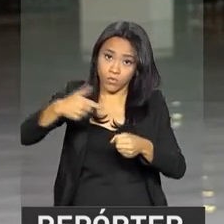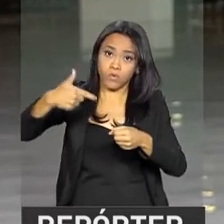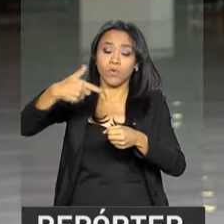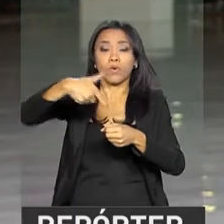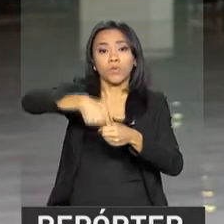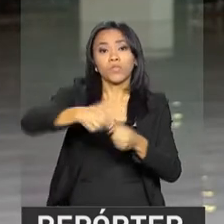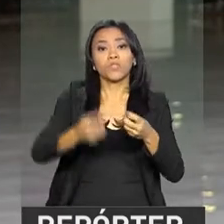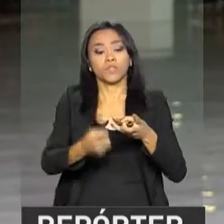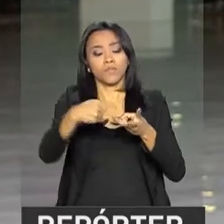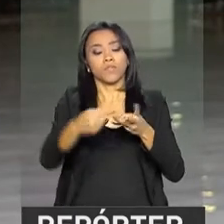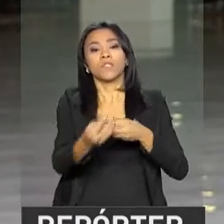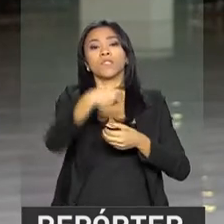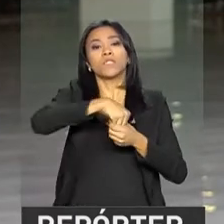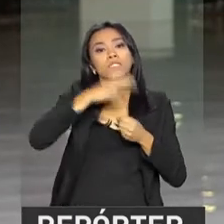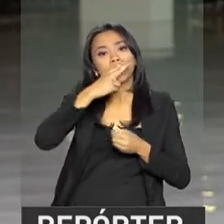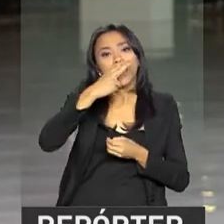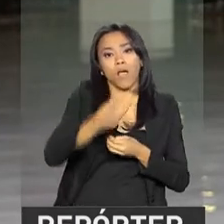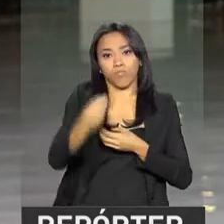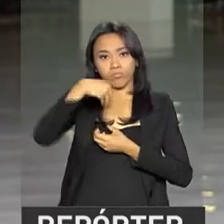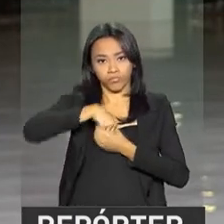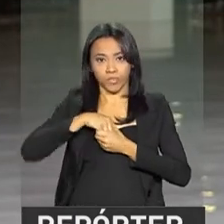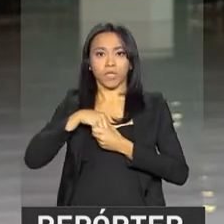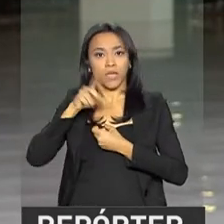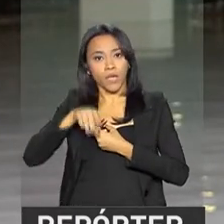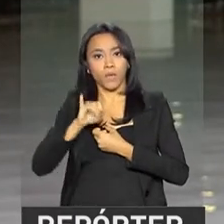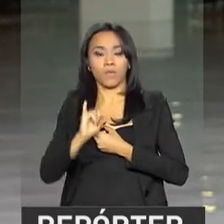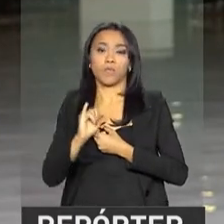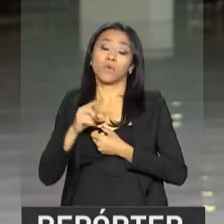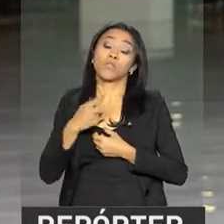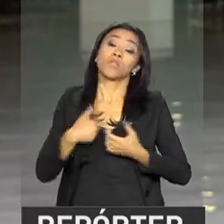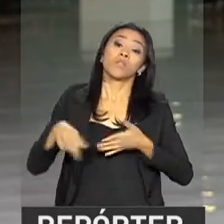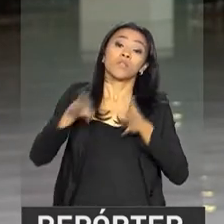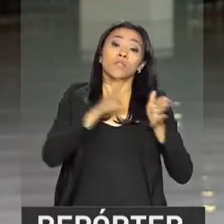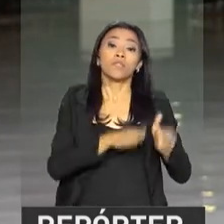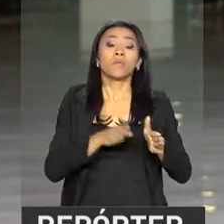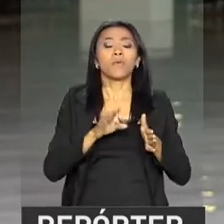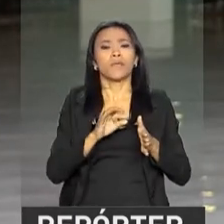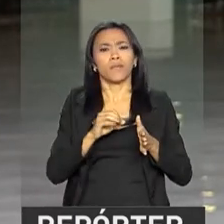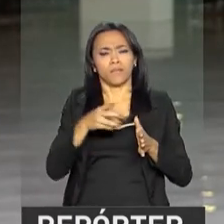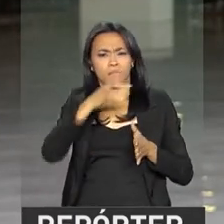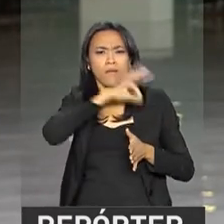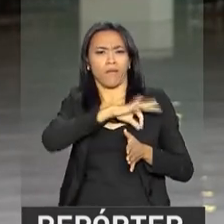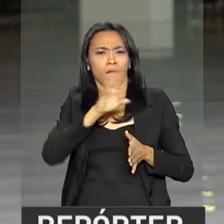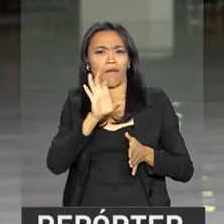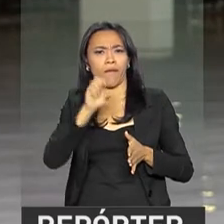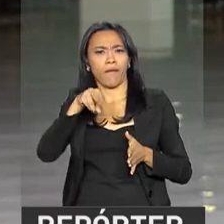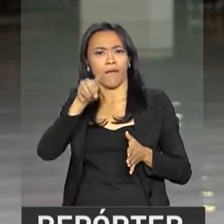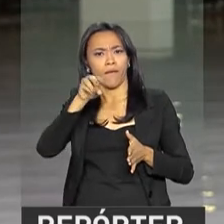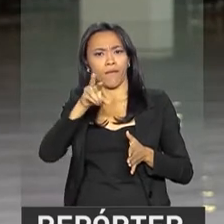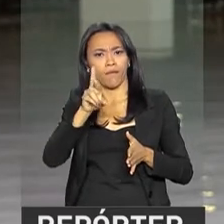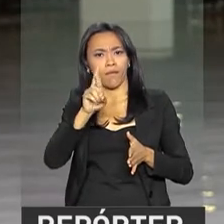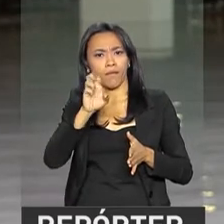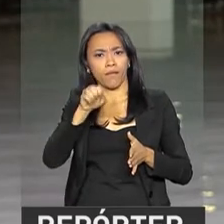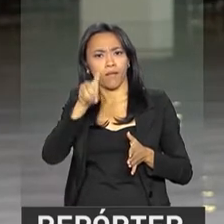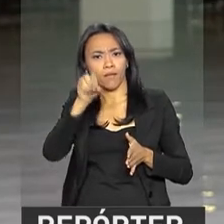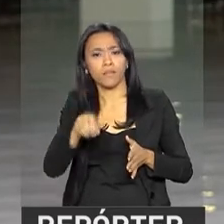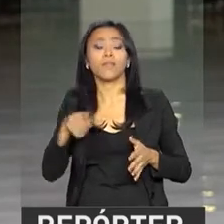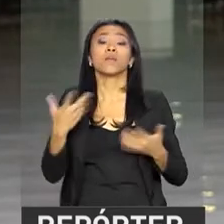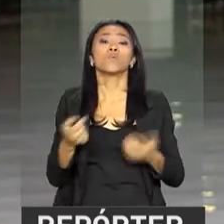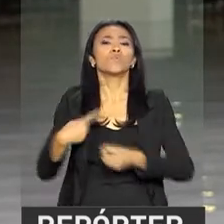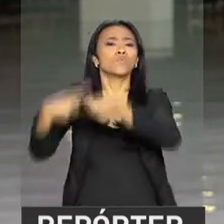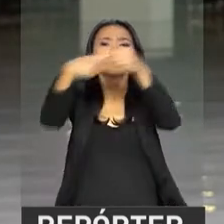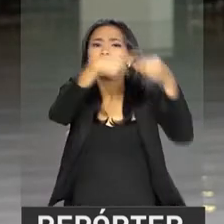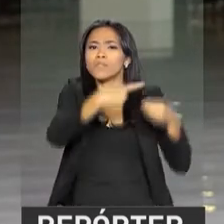A União continuaria também com o Imposto de Renda, além de outros tributos e taxas. Já os municípios ficariam com os chamados